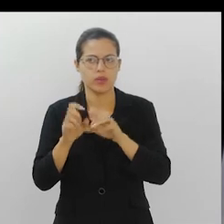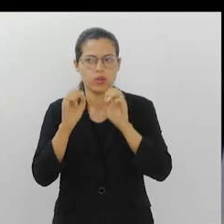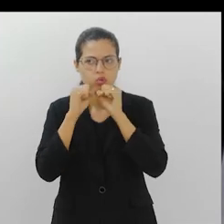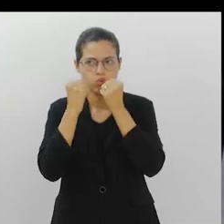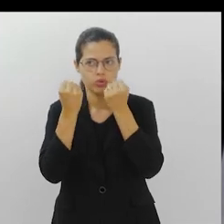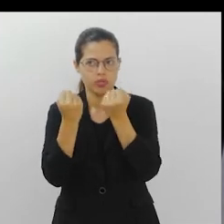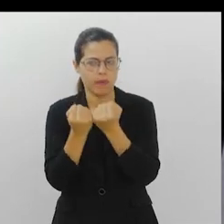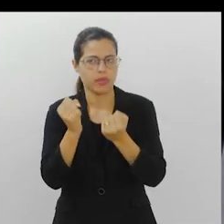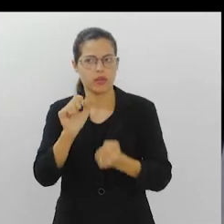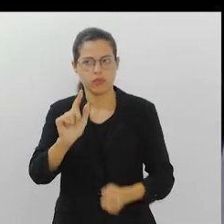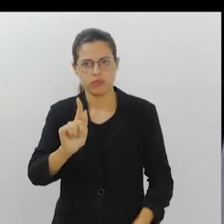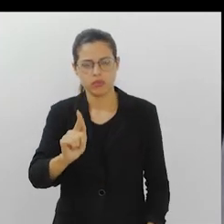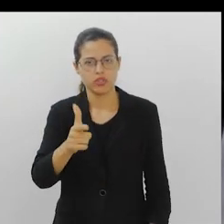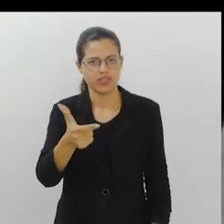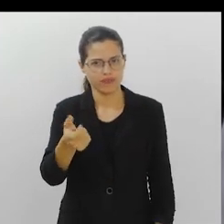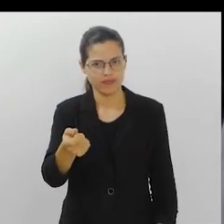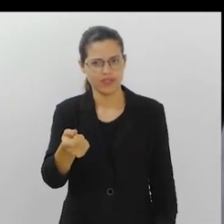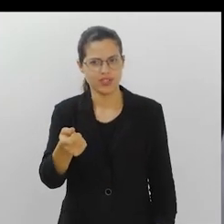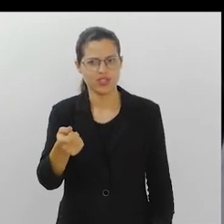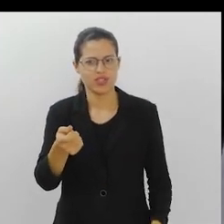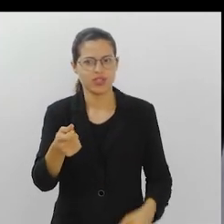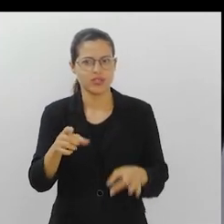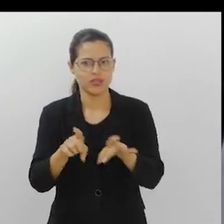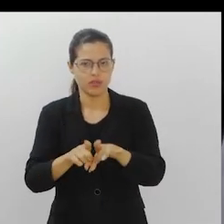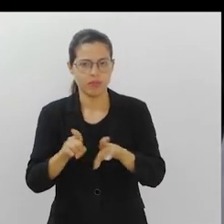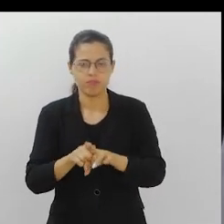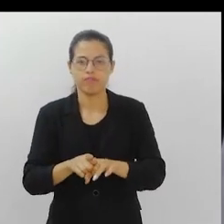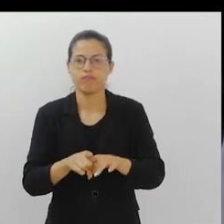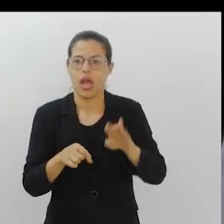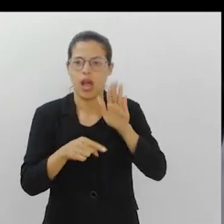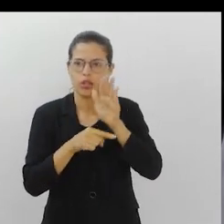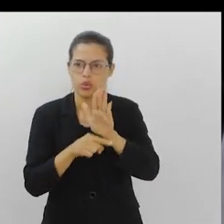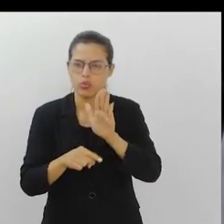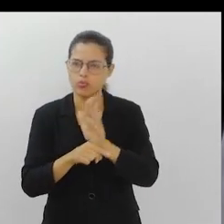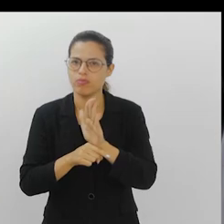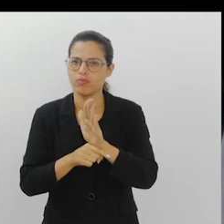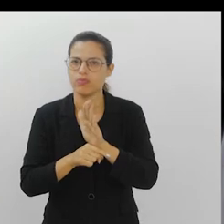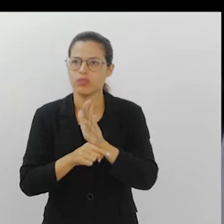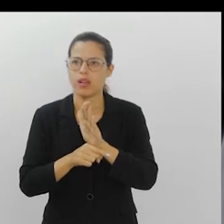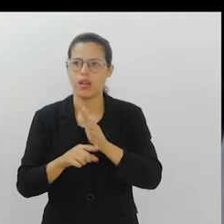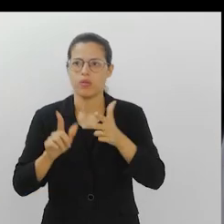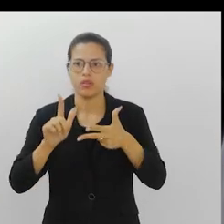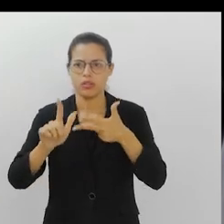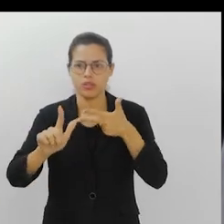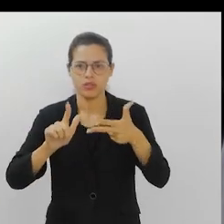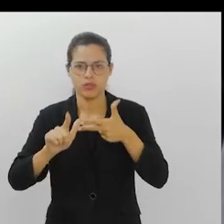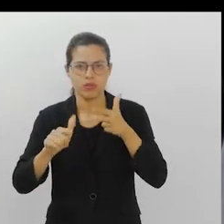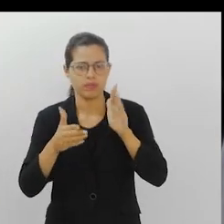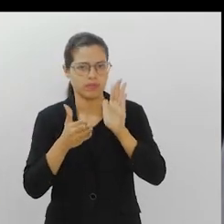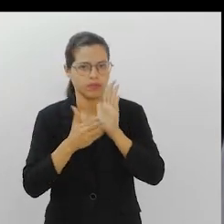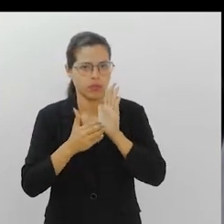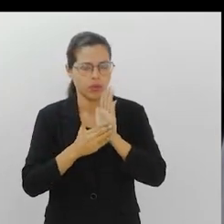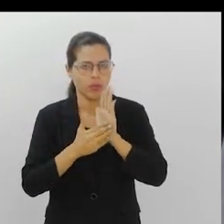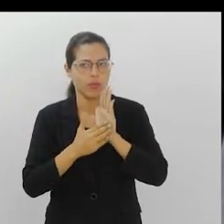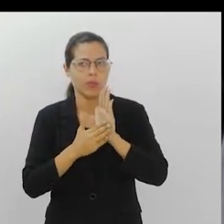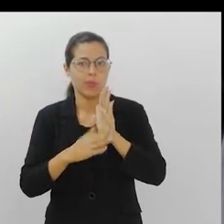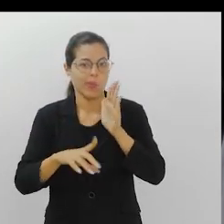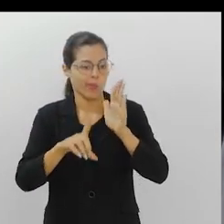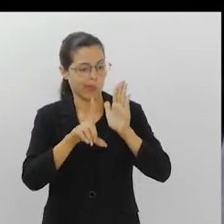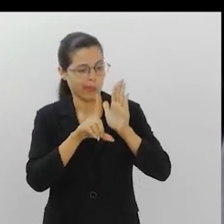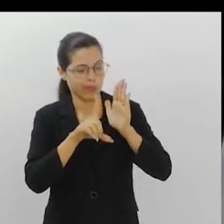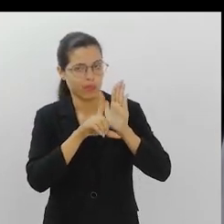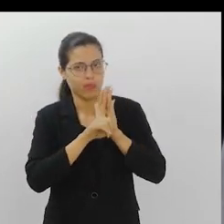da jornada G20. Também vai se ajudar isso. Também vai se ajudar o Legislativo a propor leis